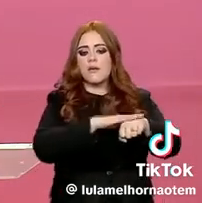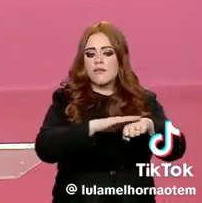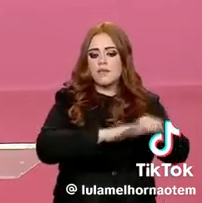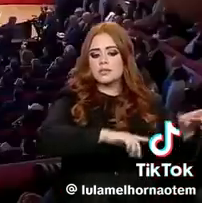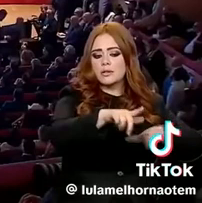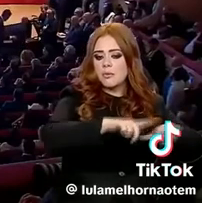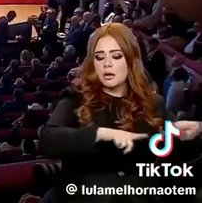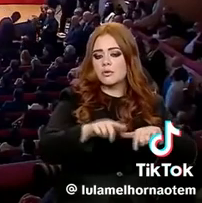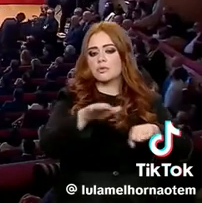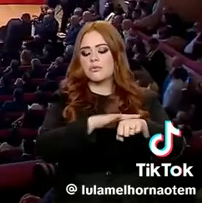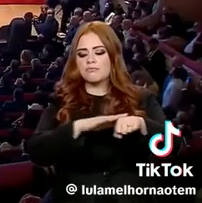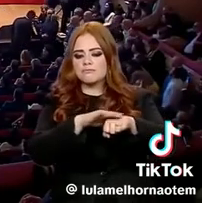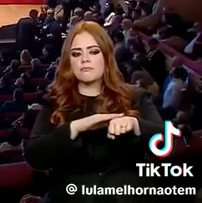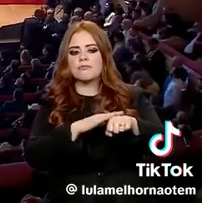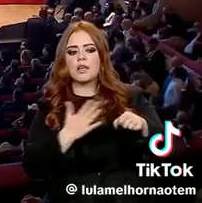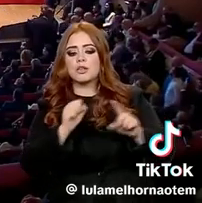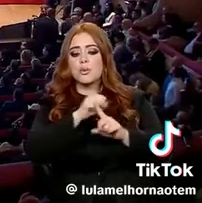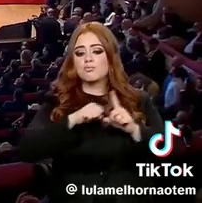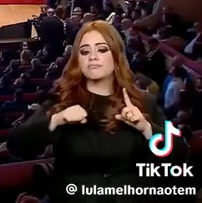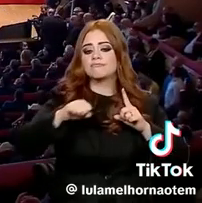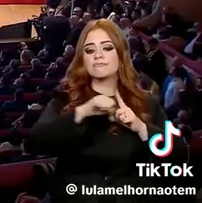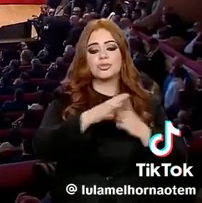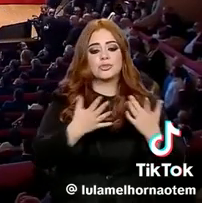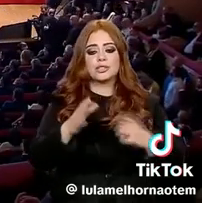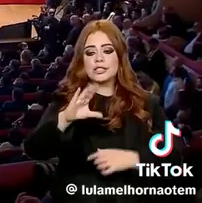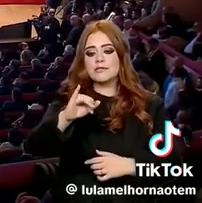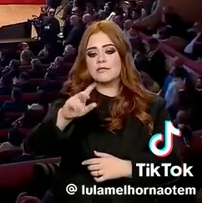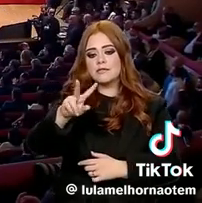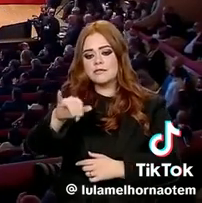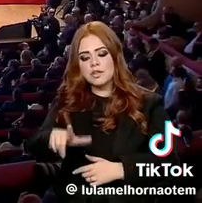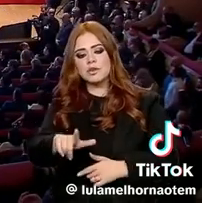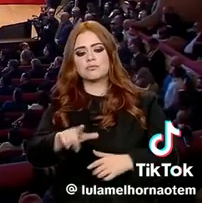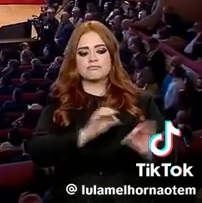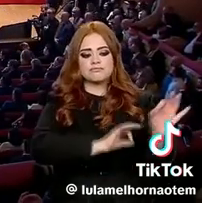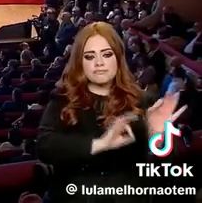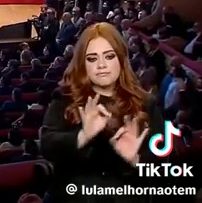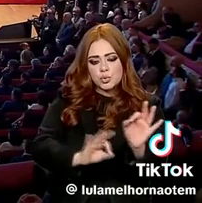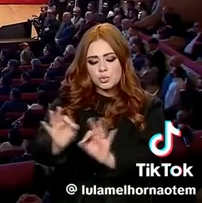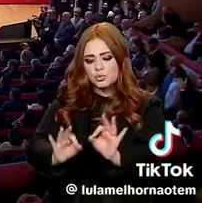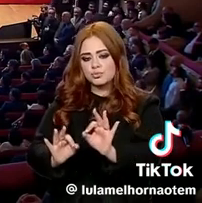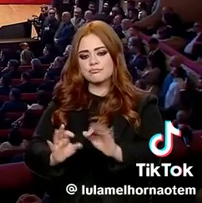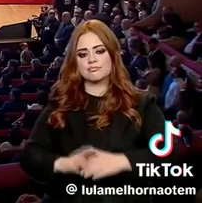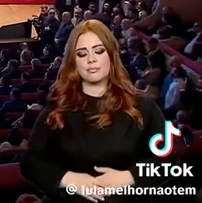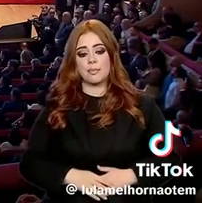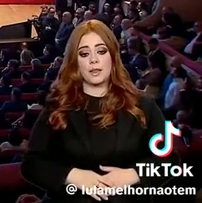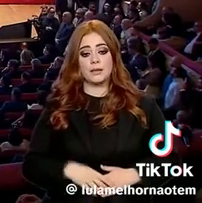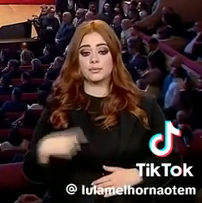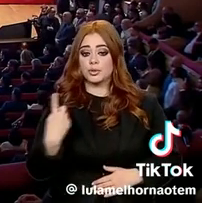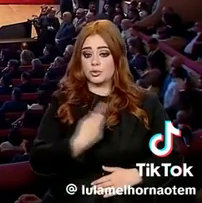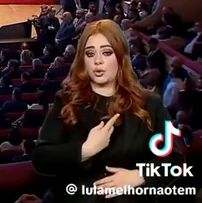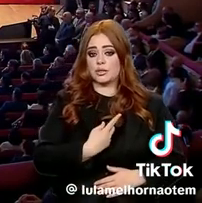trabalhadores. Diálogo com a sociedade civil organizada. Estamos